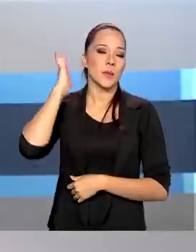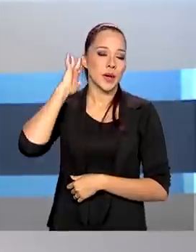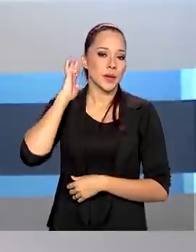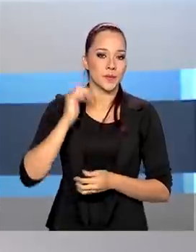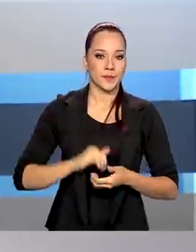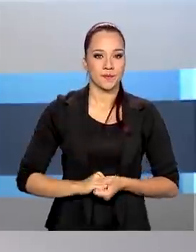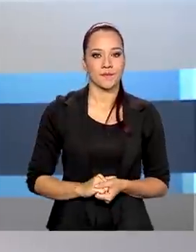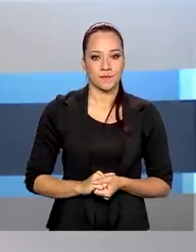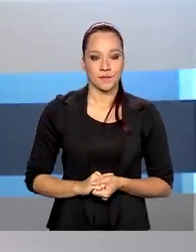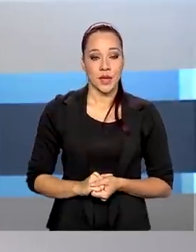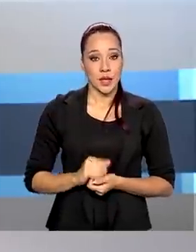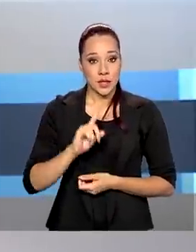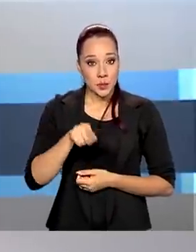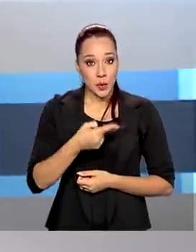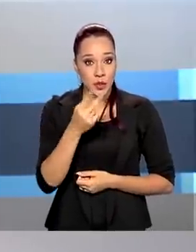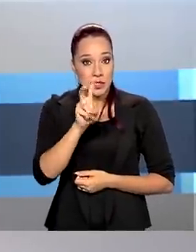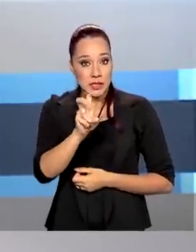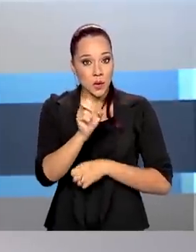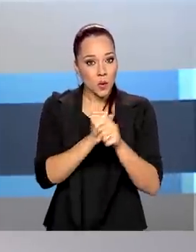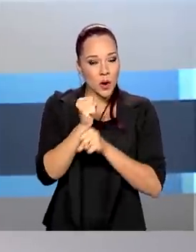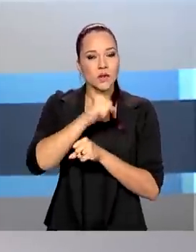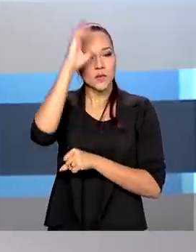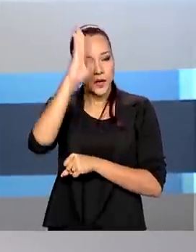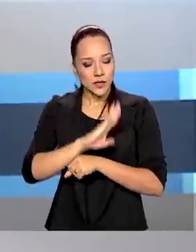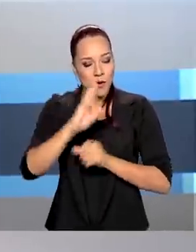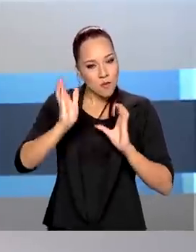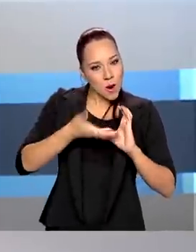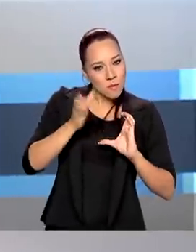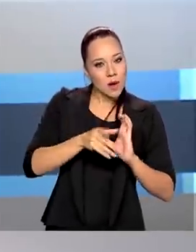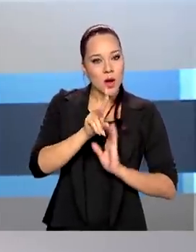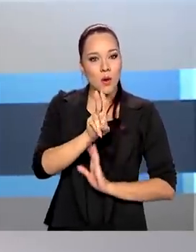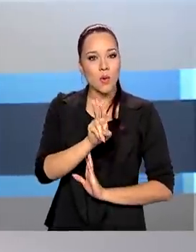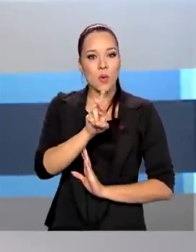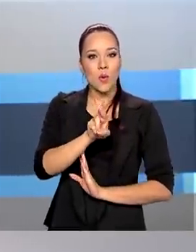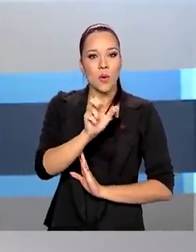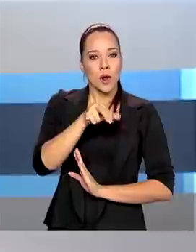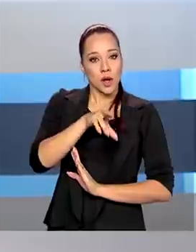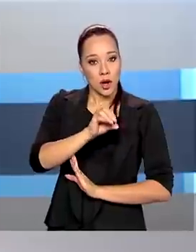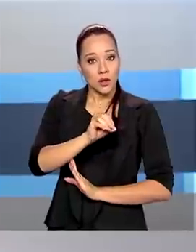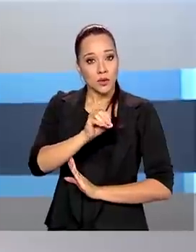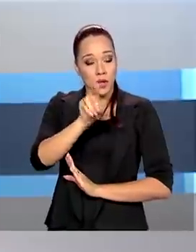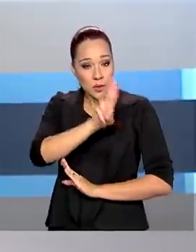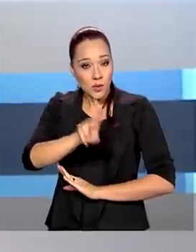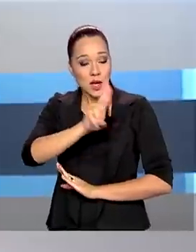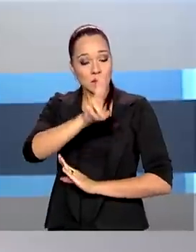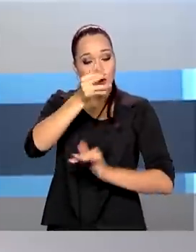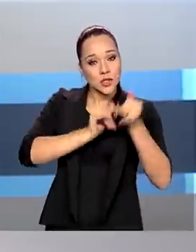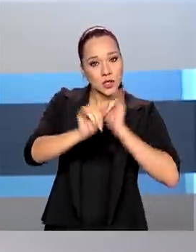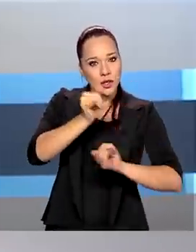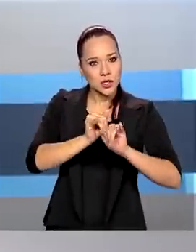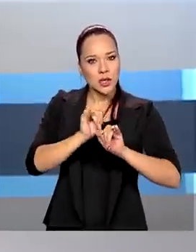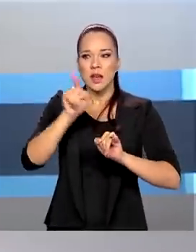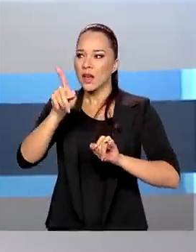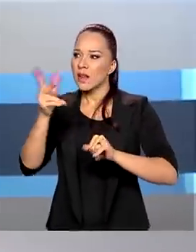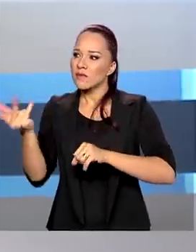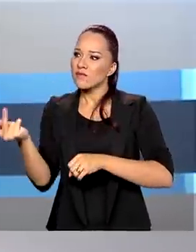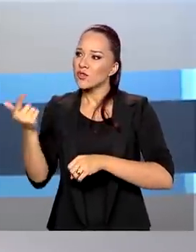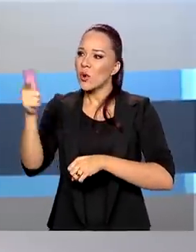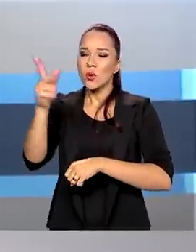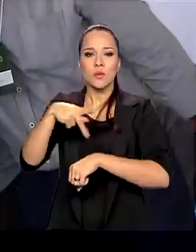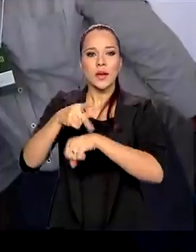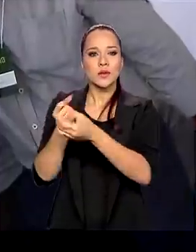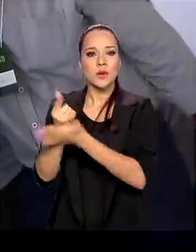Depois de cinco anos, o Brasil volta a produzir urânio. O mineral usado na geração de energia tem sido importado desde 2015.